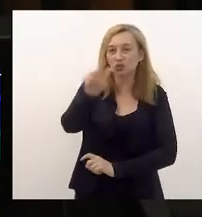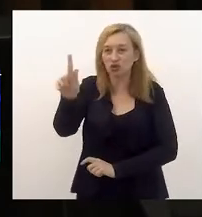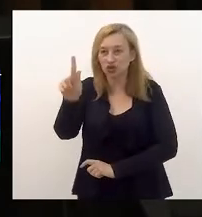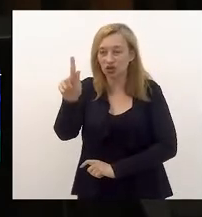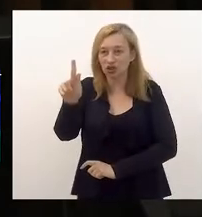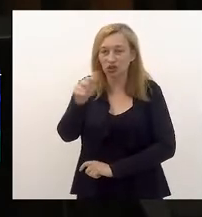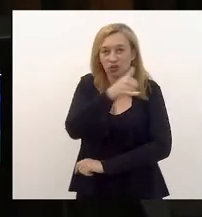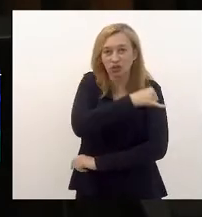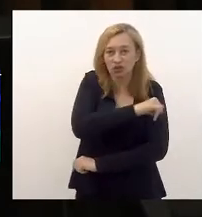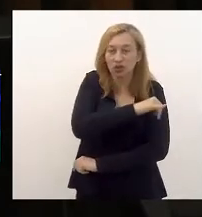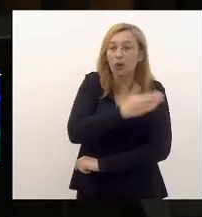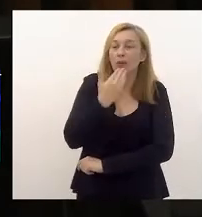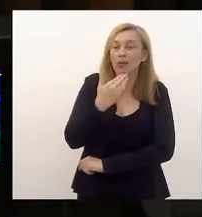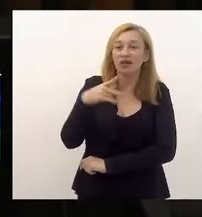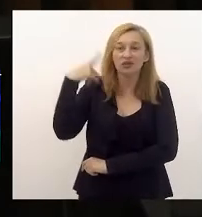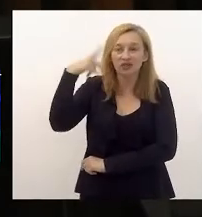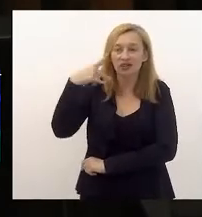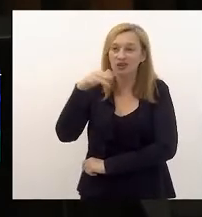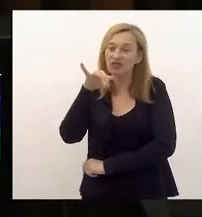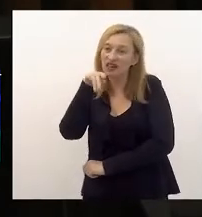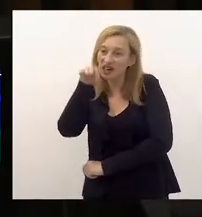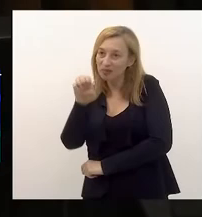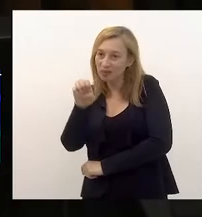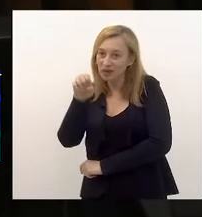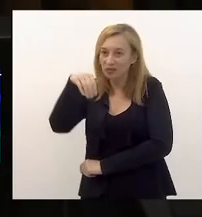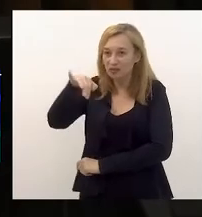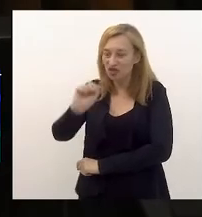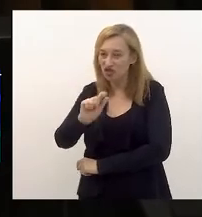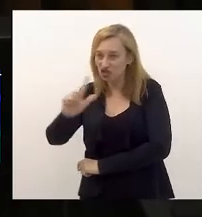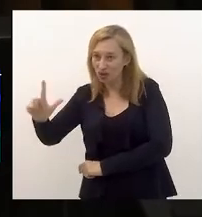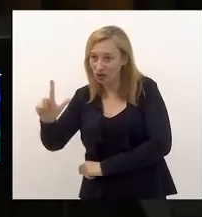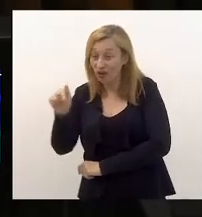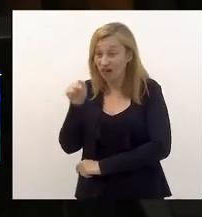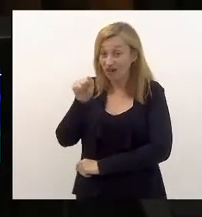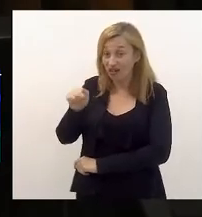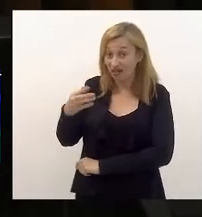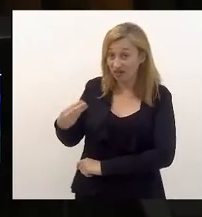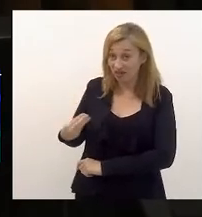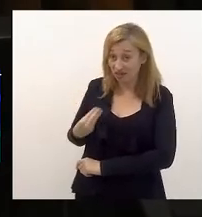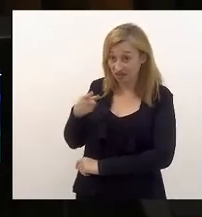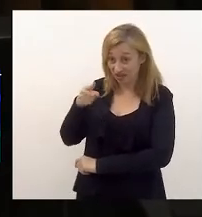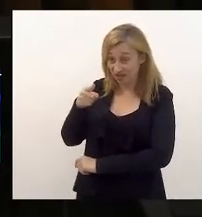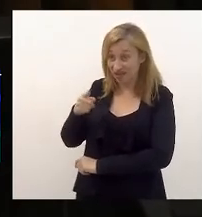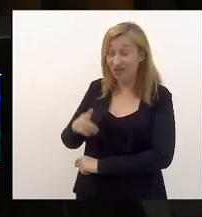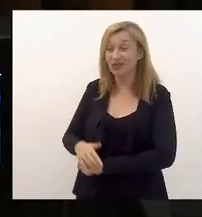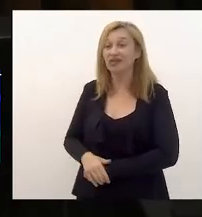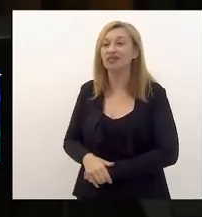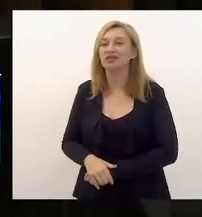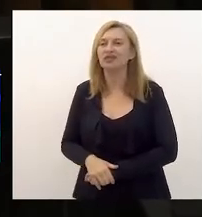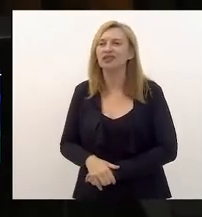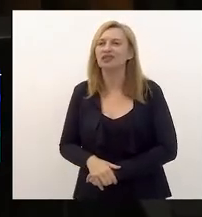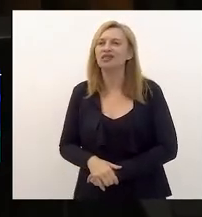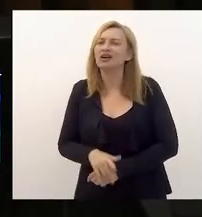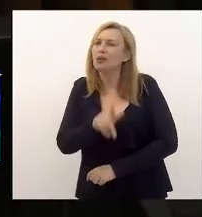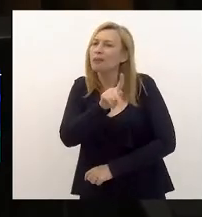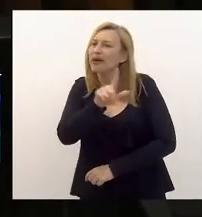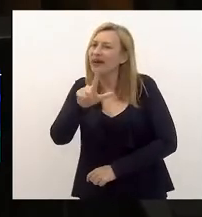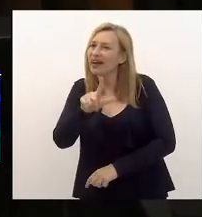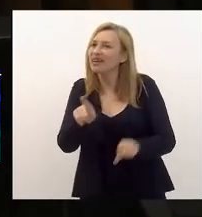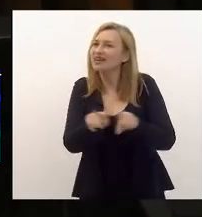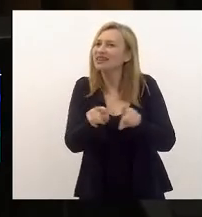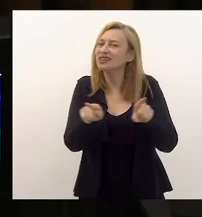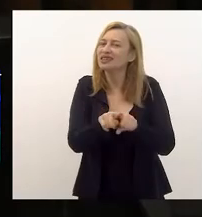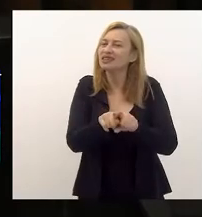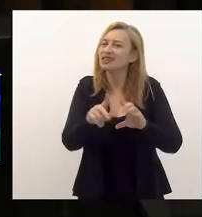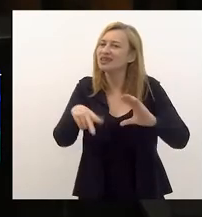Inclusive, pedi ao vereador Felipe Michel, aqui presente, que tem um PL também na